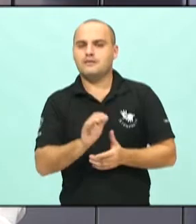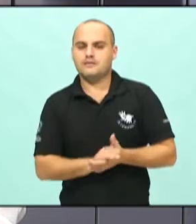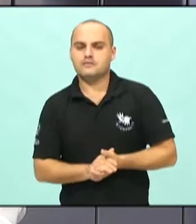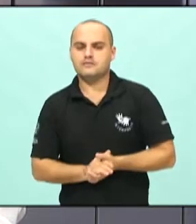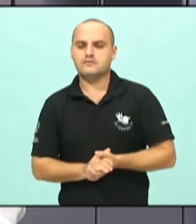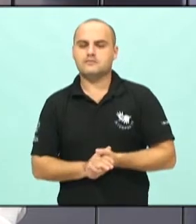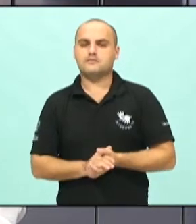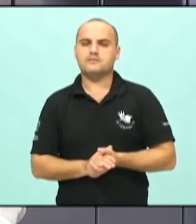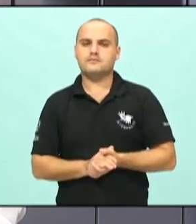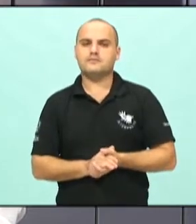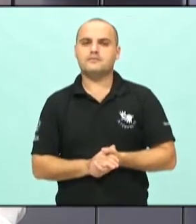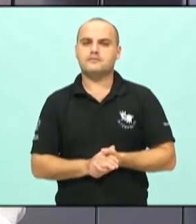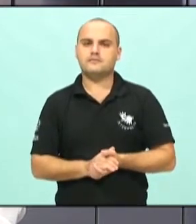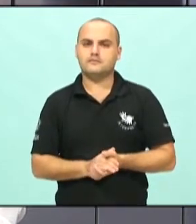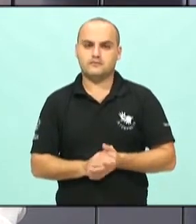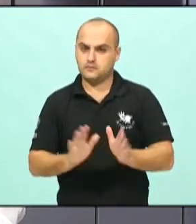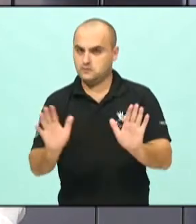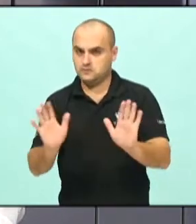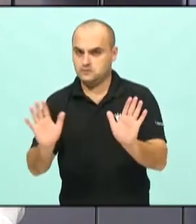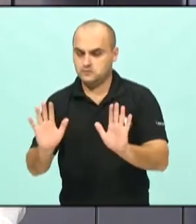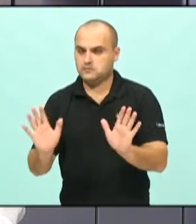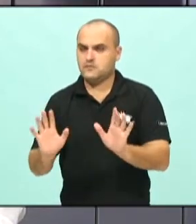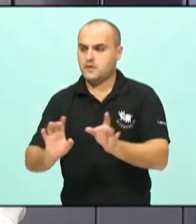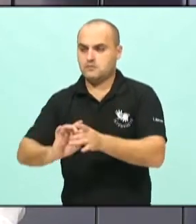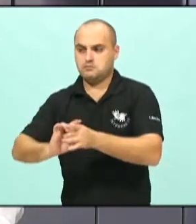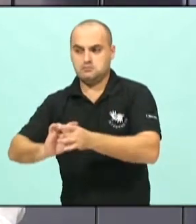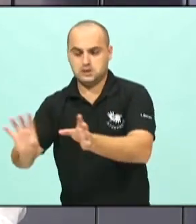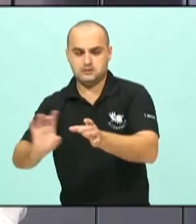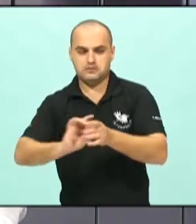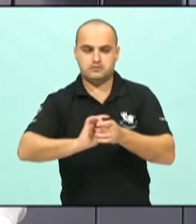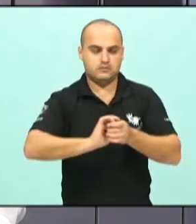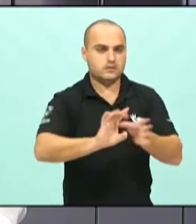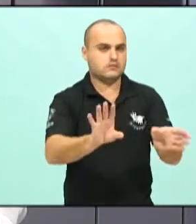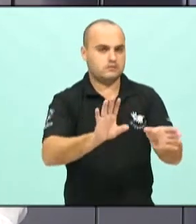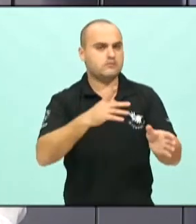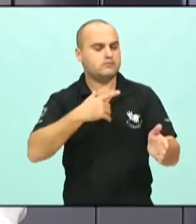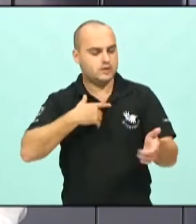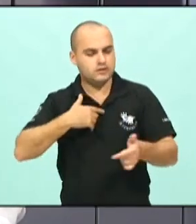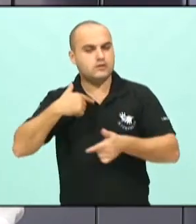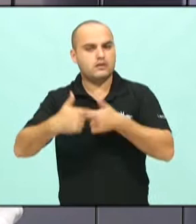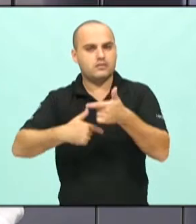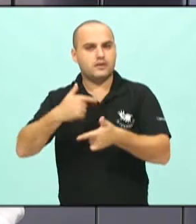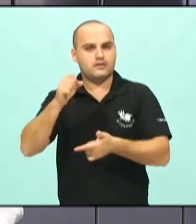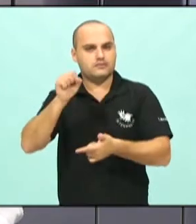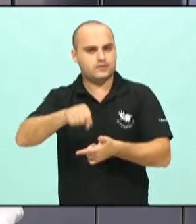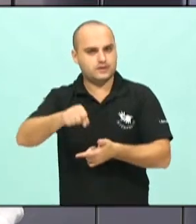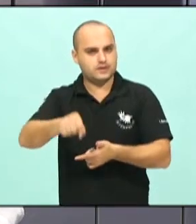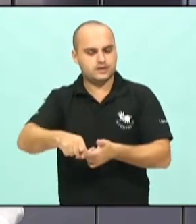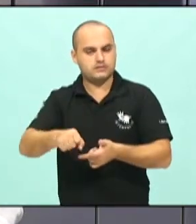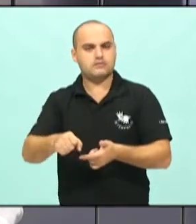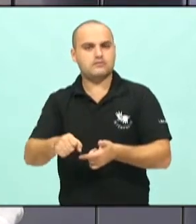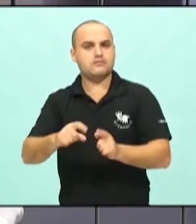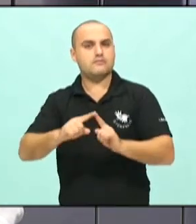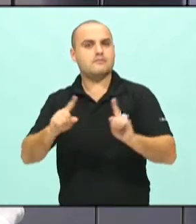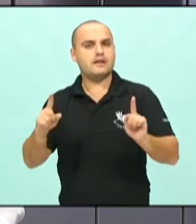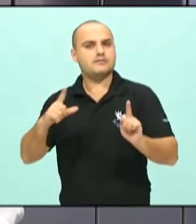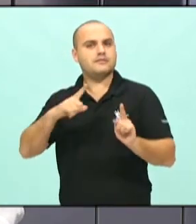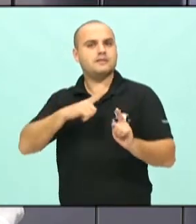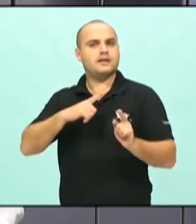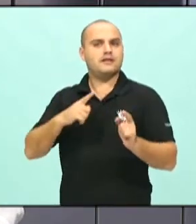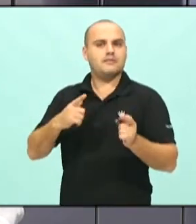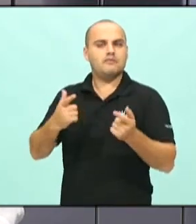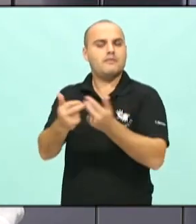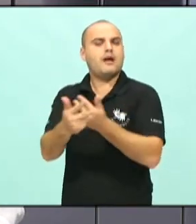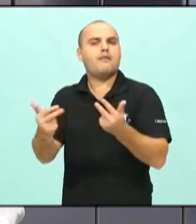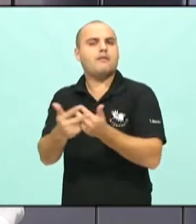independente do quanto e pode ter certeza que a gente trabalha bastante, mas a gente tem uma coisa que a gente nunca